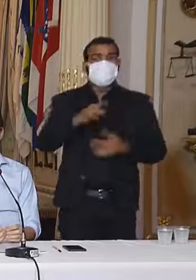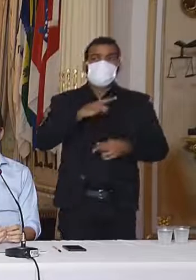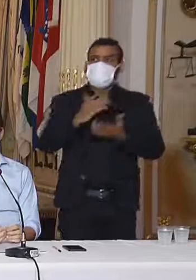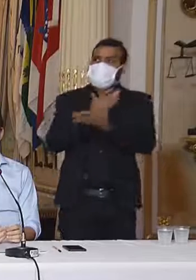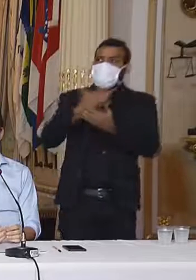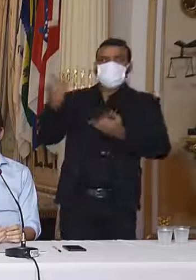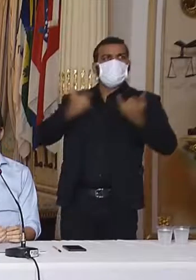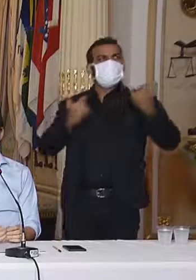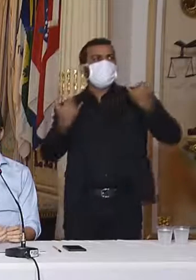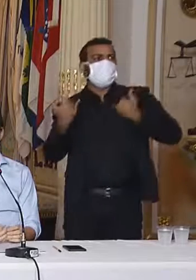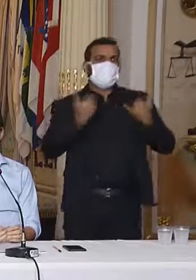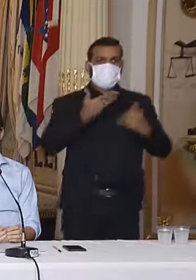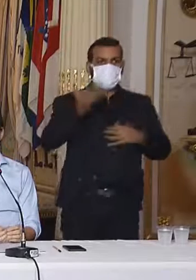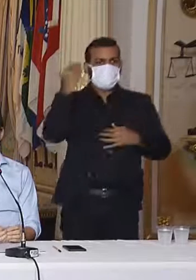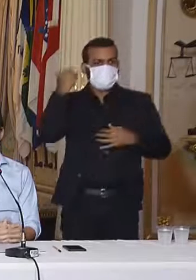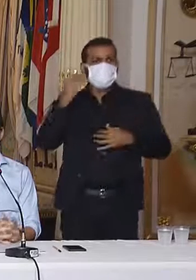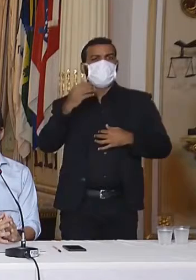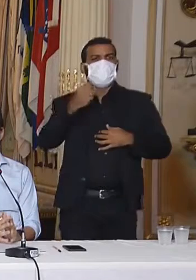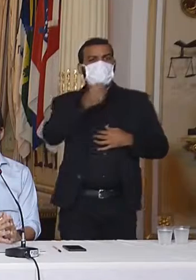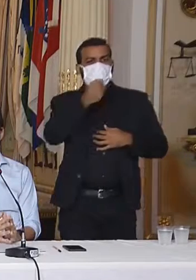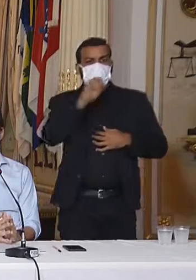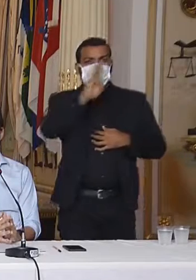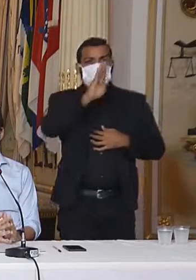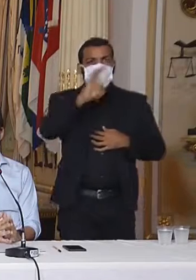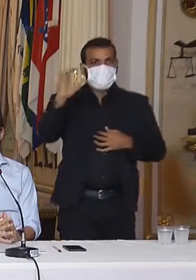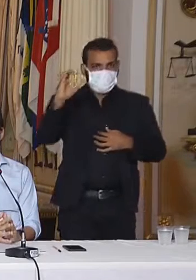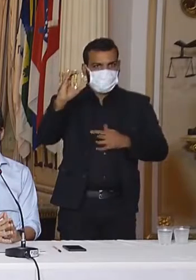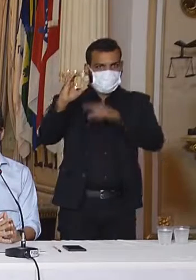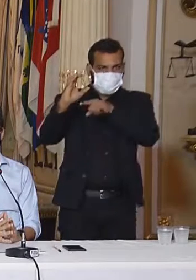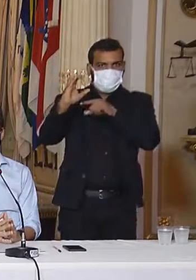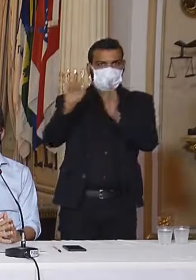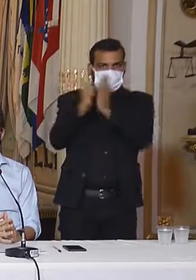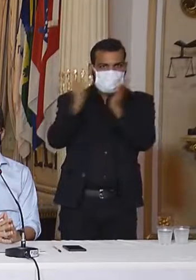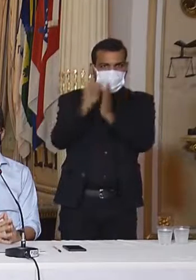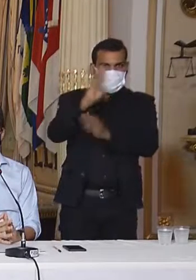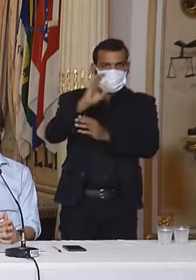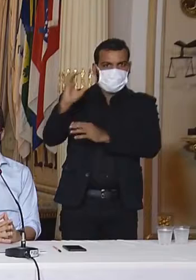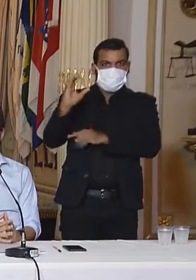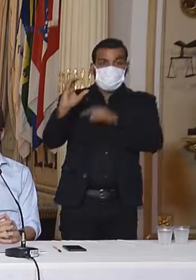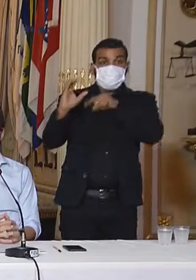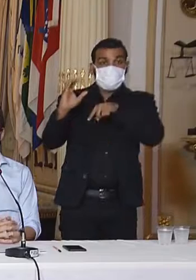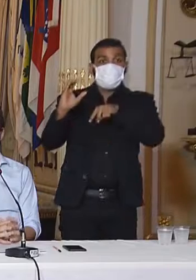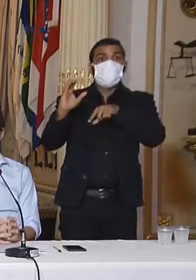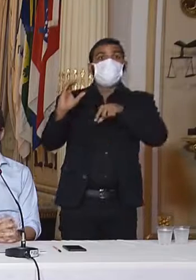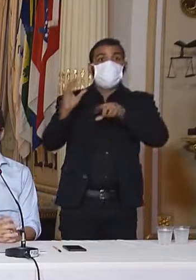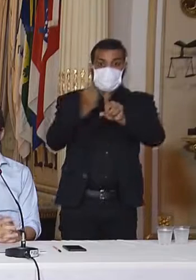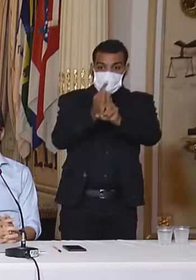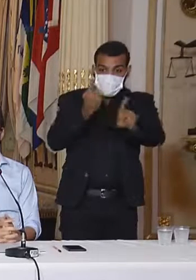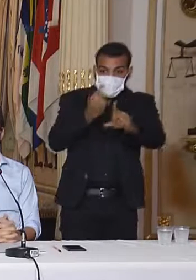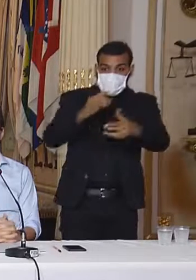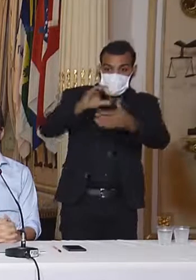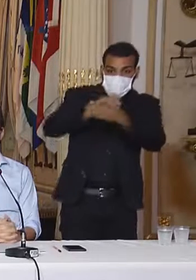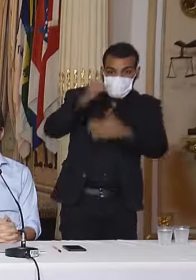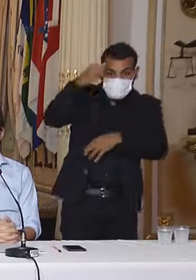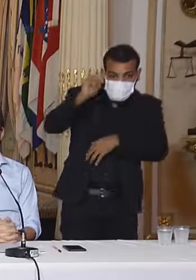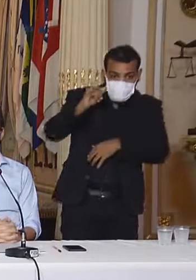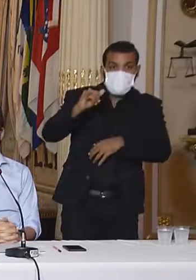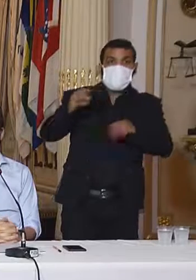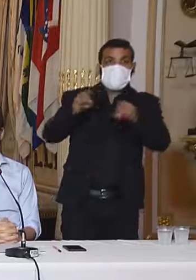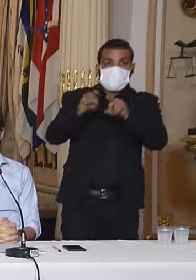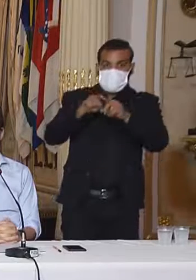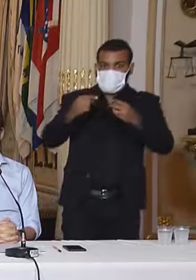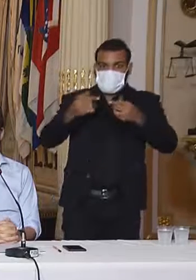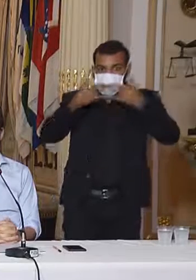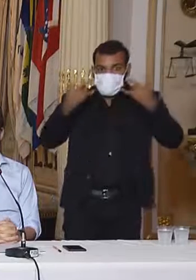diga, li uma reportagem recente na BBC, de que isso poderia, inclusive, ser decisivo para atenuar